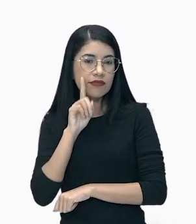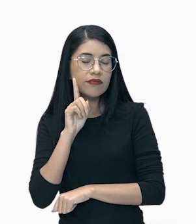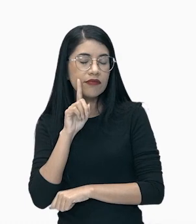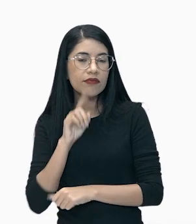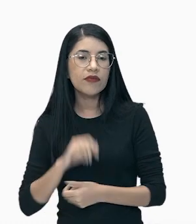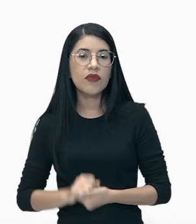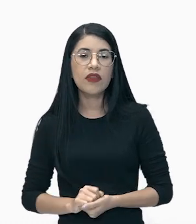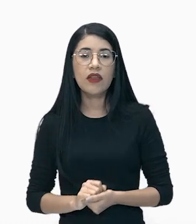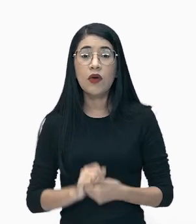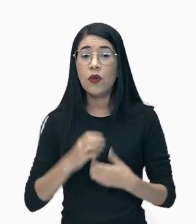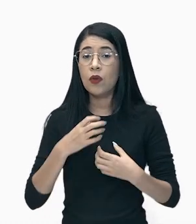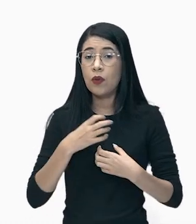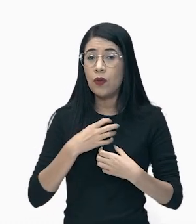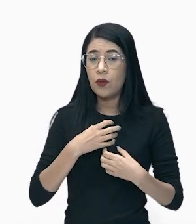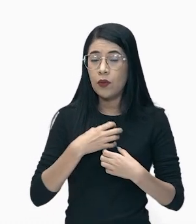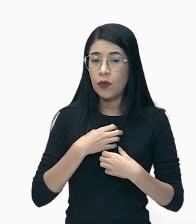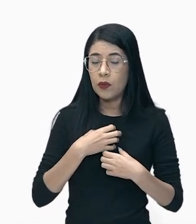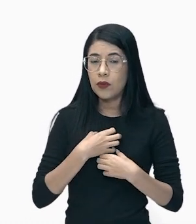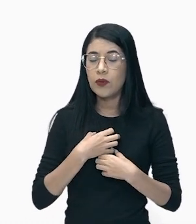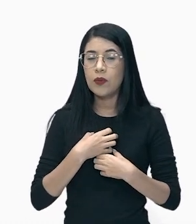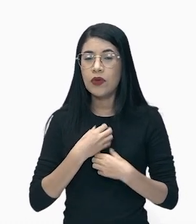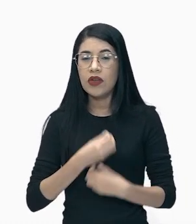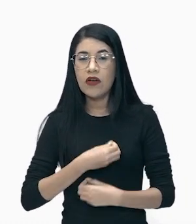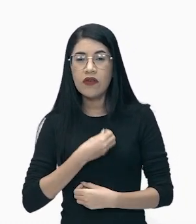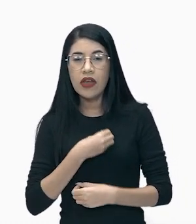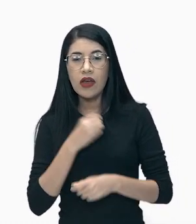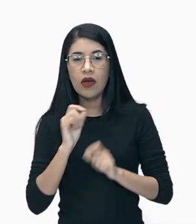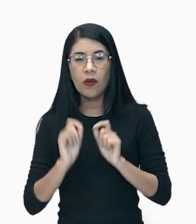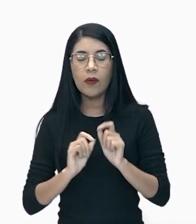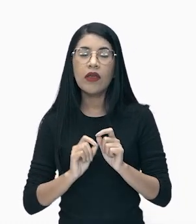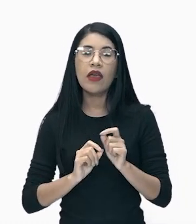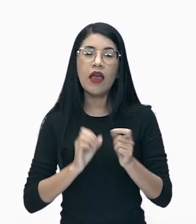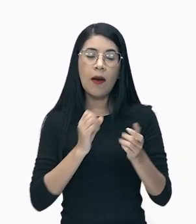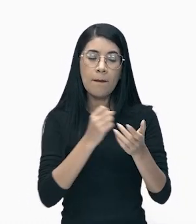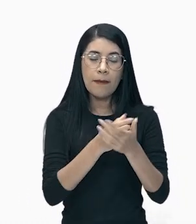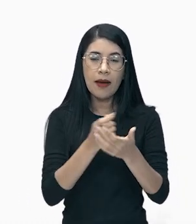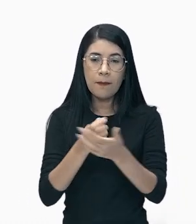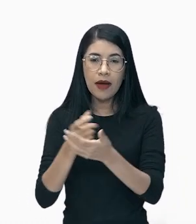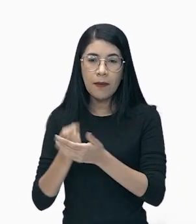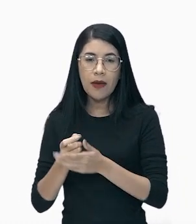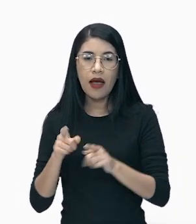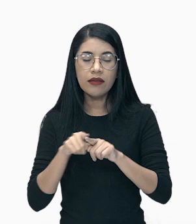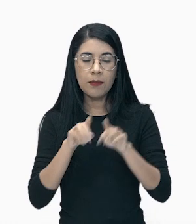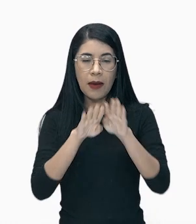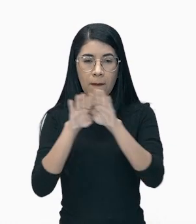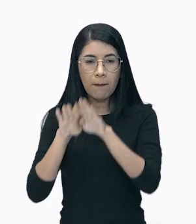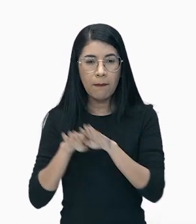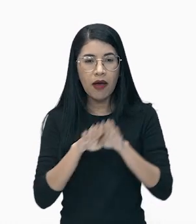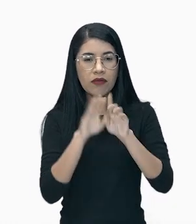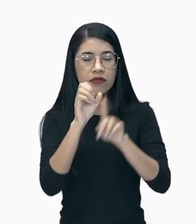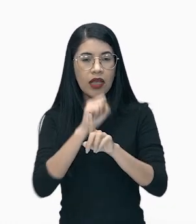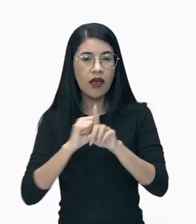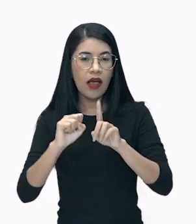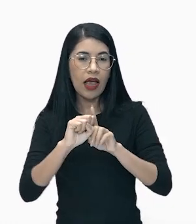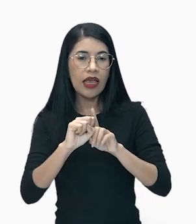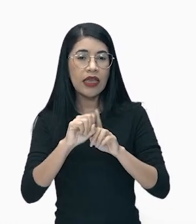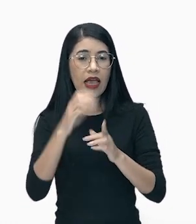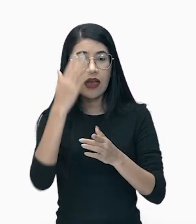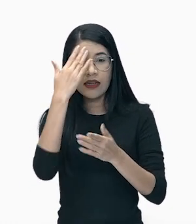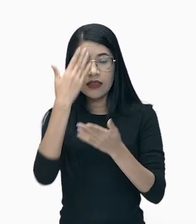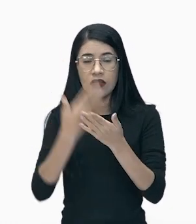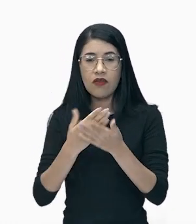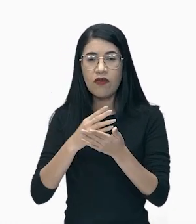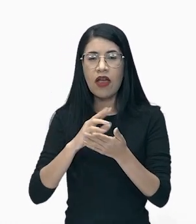Este modo de viver passava pelo consumismo, a padronização social e a crença nos valores